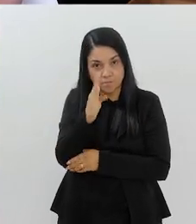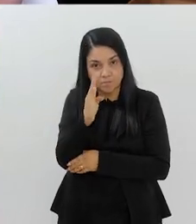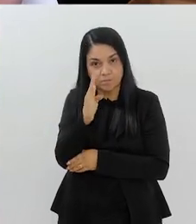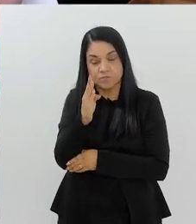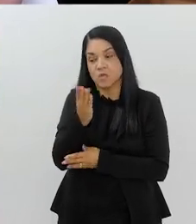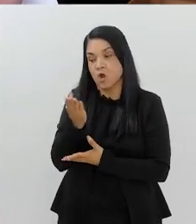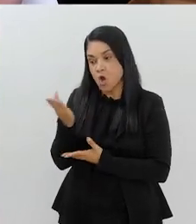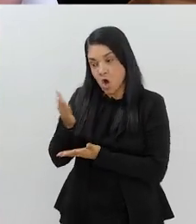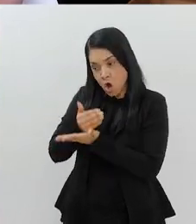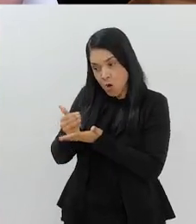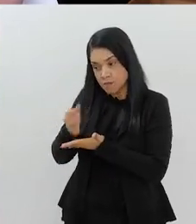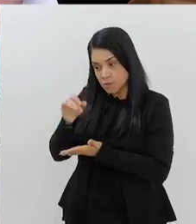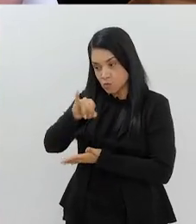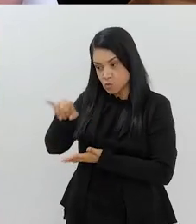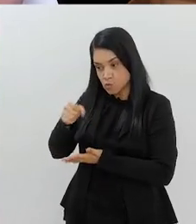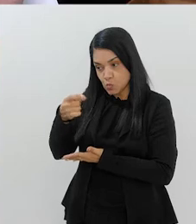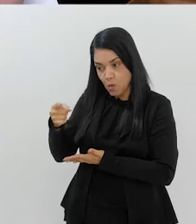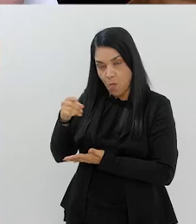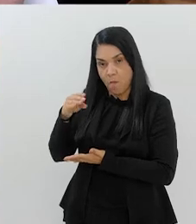a gestão do João Batista,